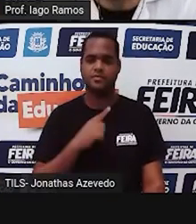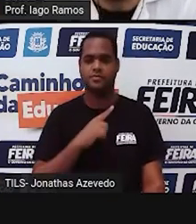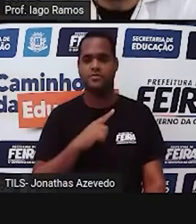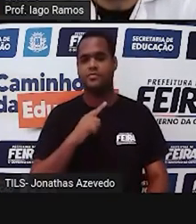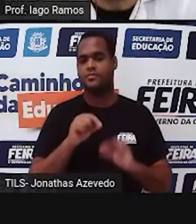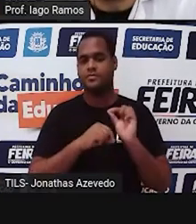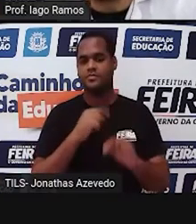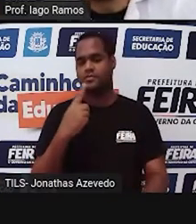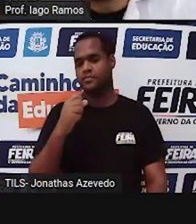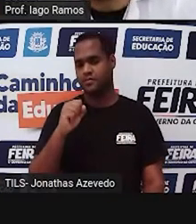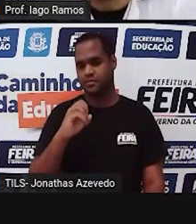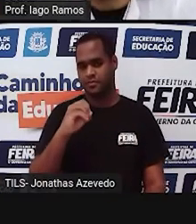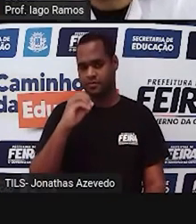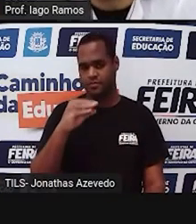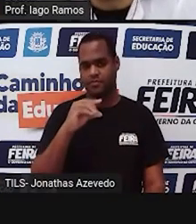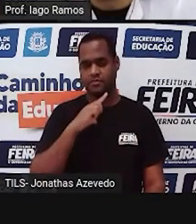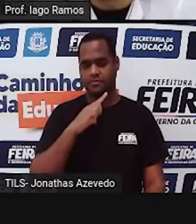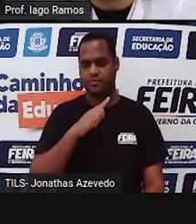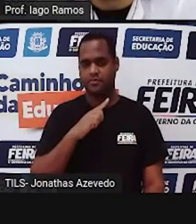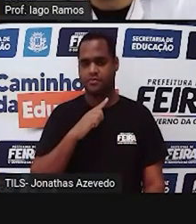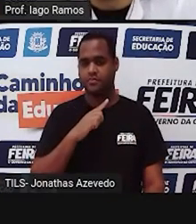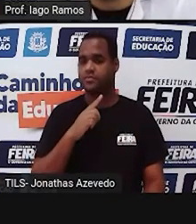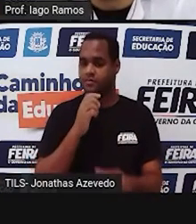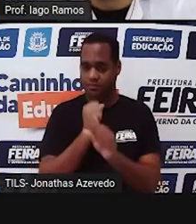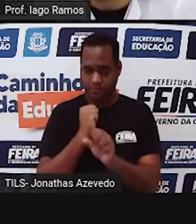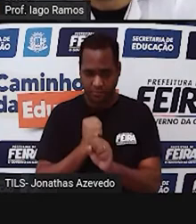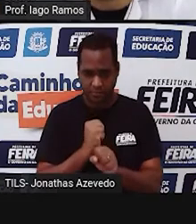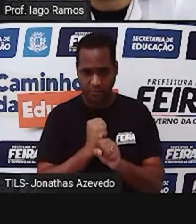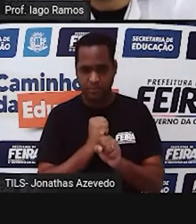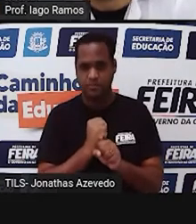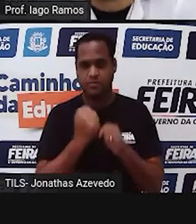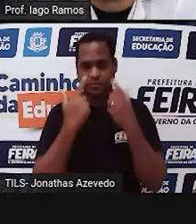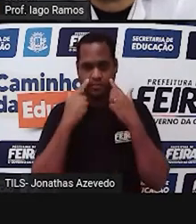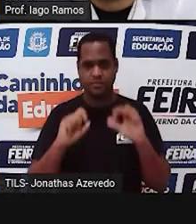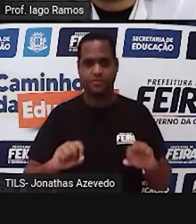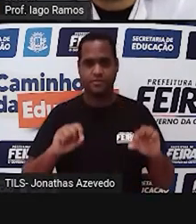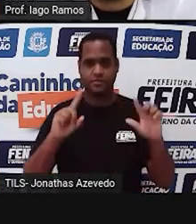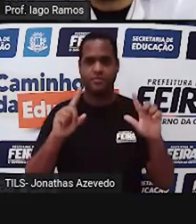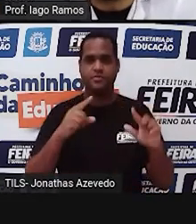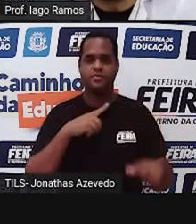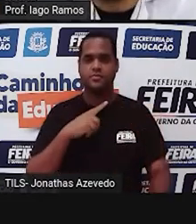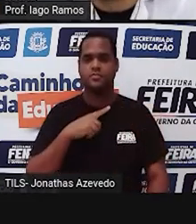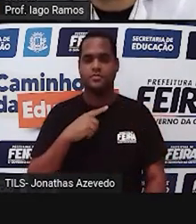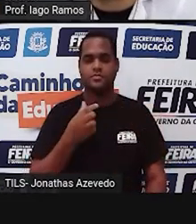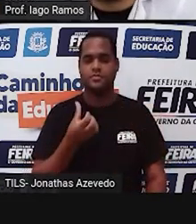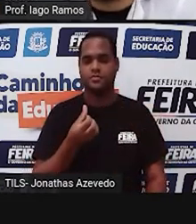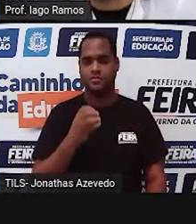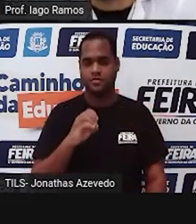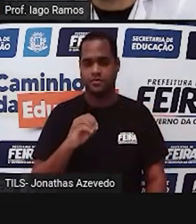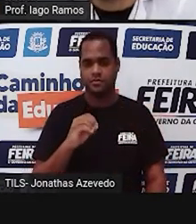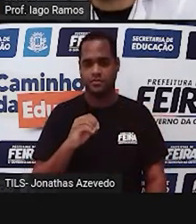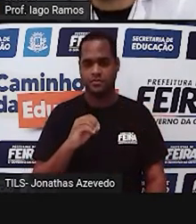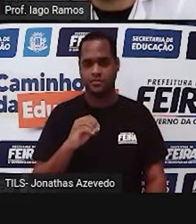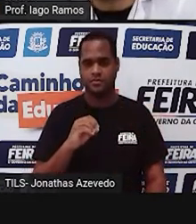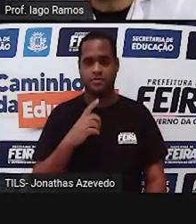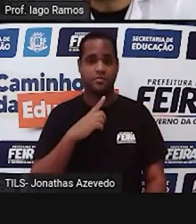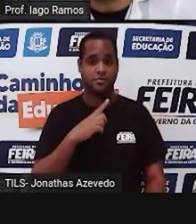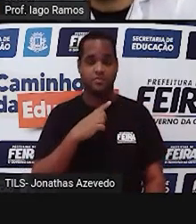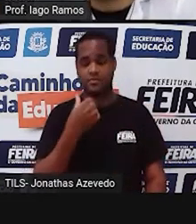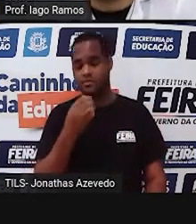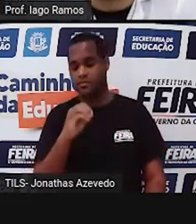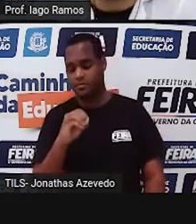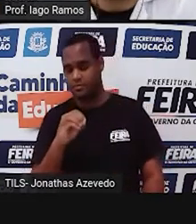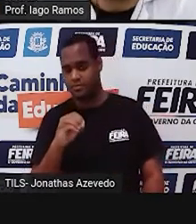Olha só, vou fazer aqui na minha calculadora também, olha ali aparecendo na tela, 60 mais 60